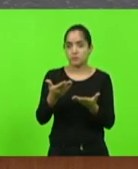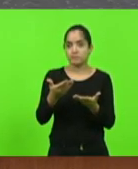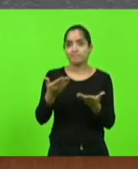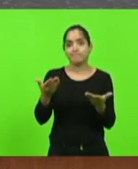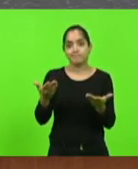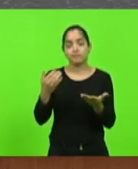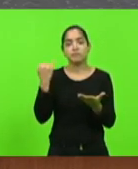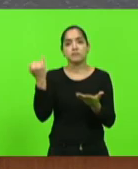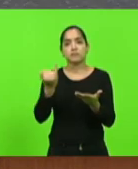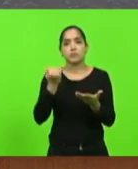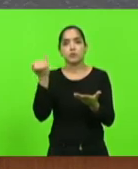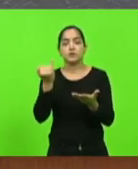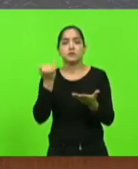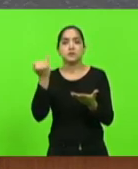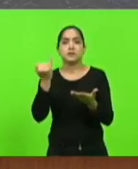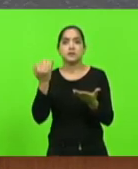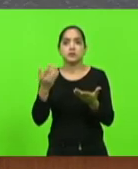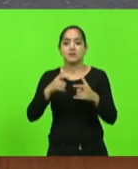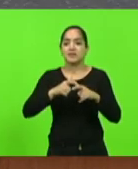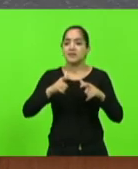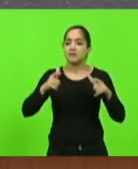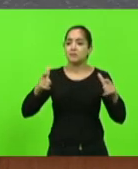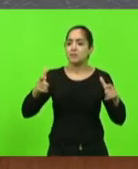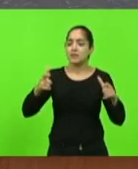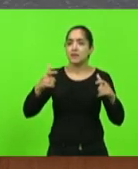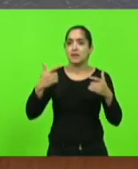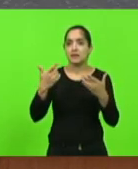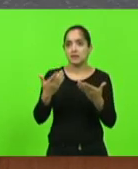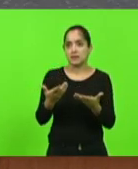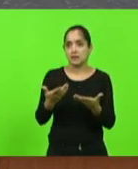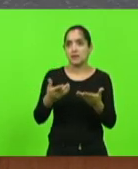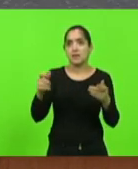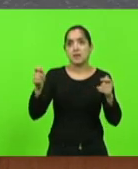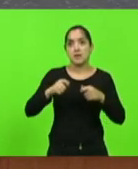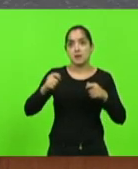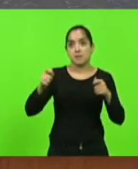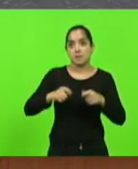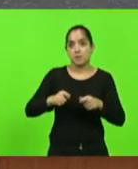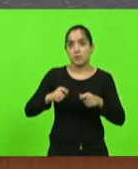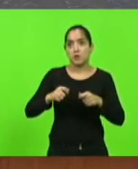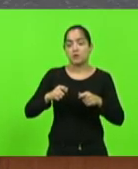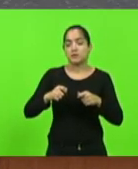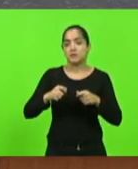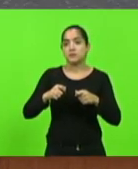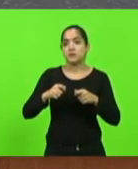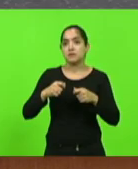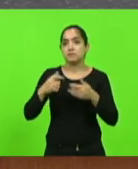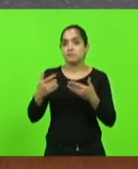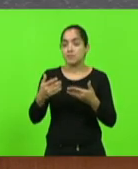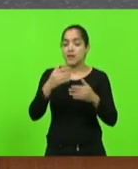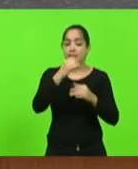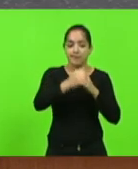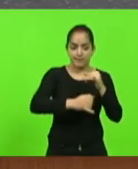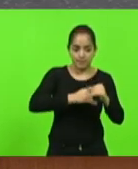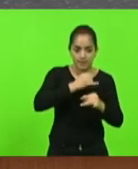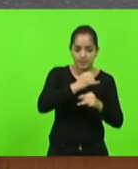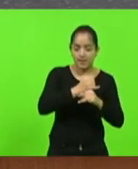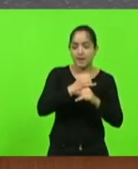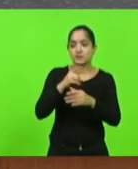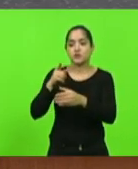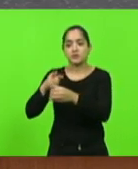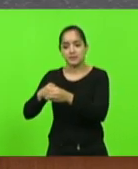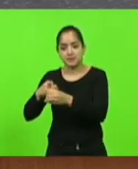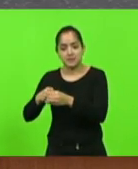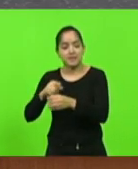importante mas tem que ampliar de modo que nós possamos ter a internet na cidade mas